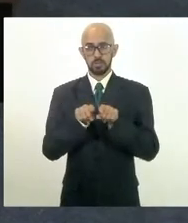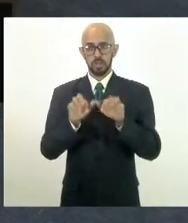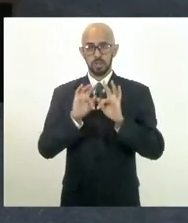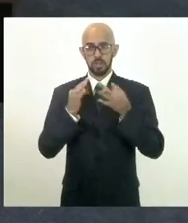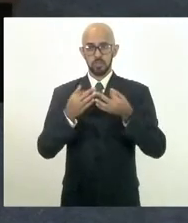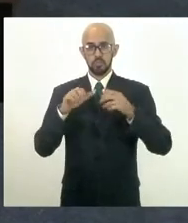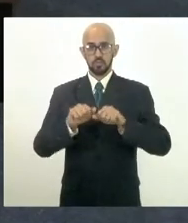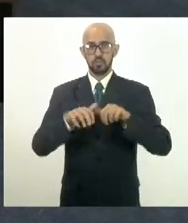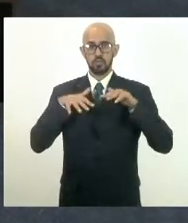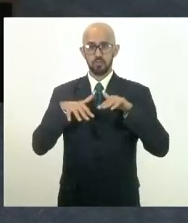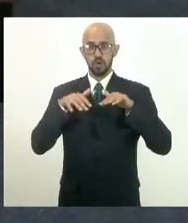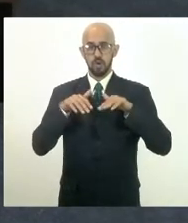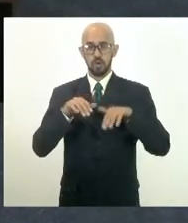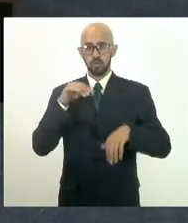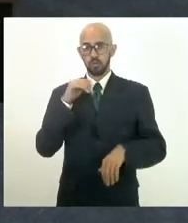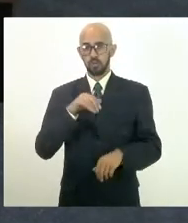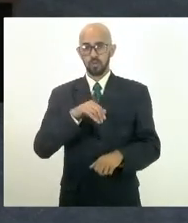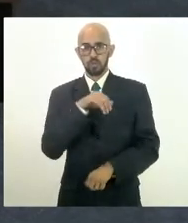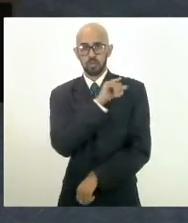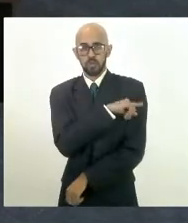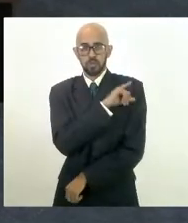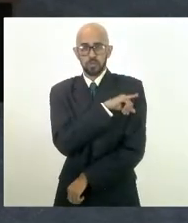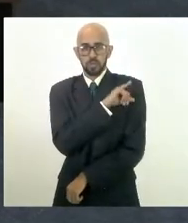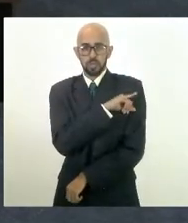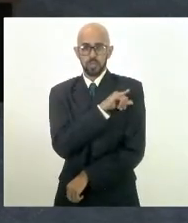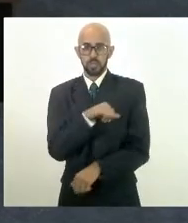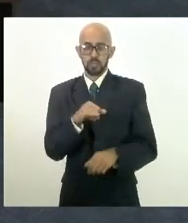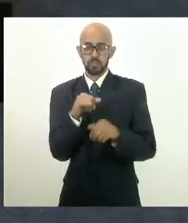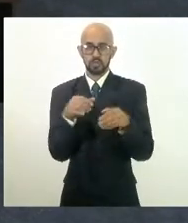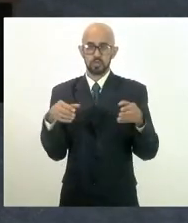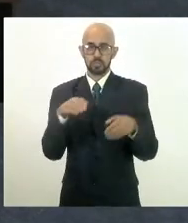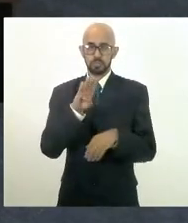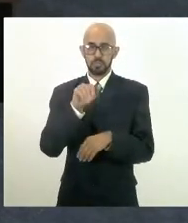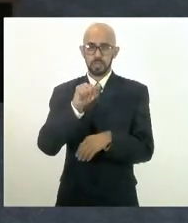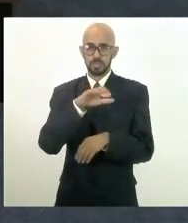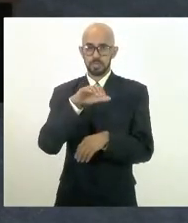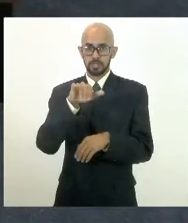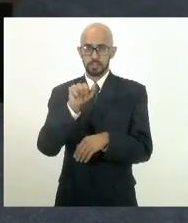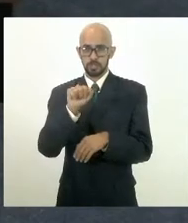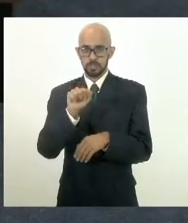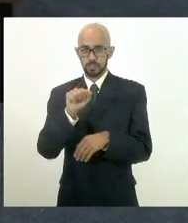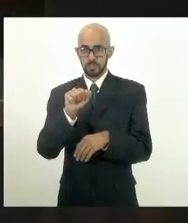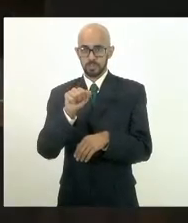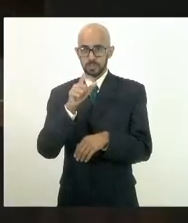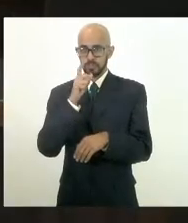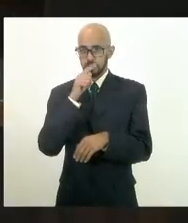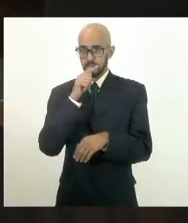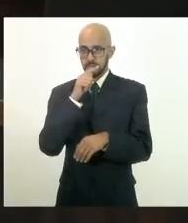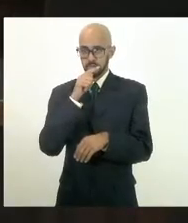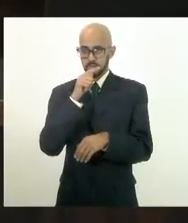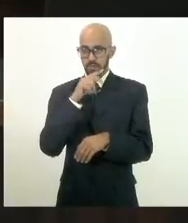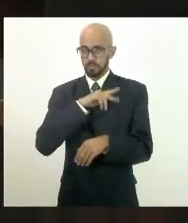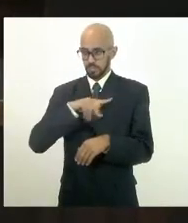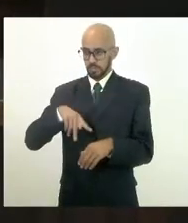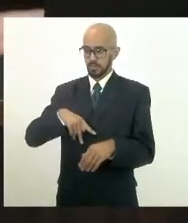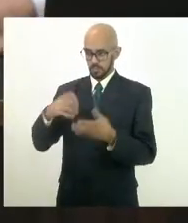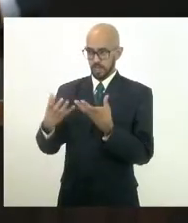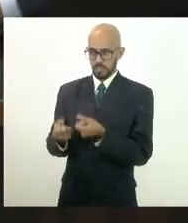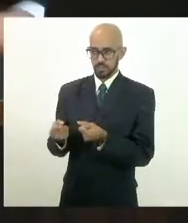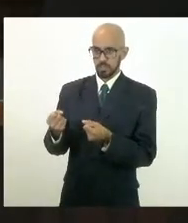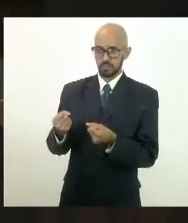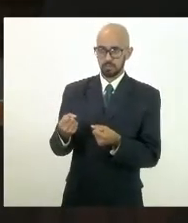dos Comitês de Bacias Hidrográficas. Pode ser, senhor presidente. Presidente, se defere pedir vossa excelência.